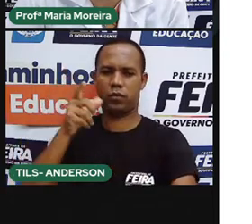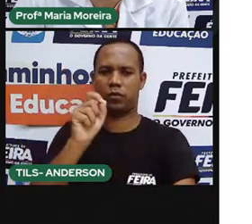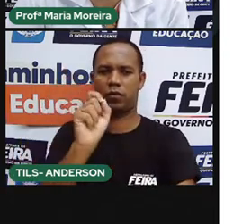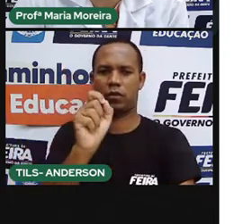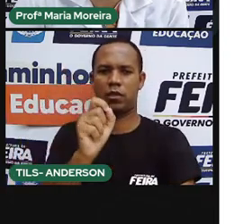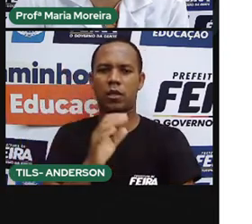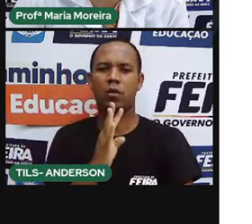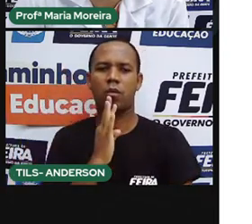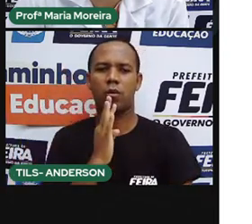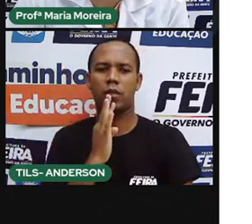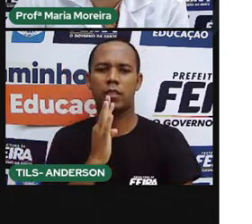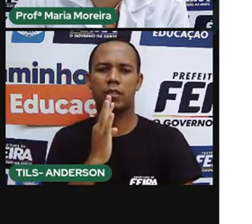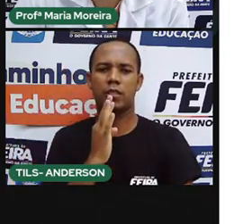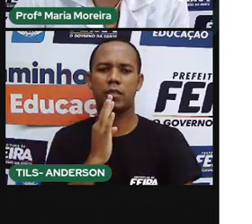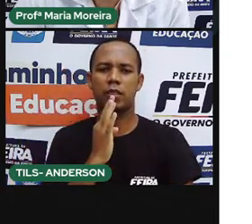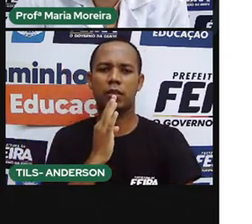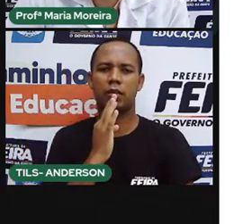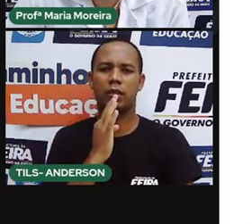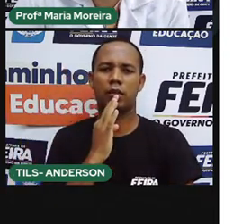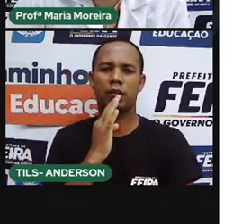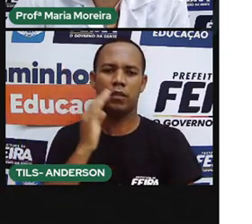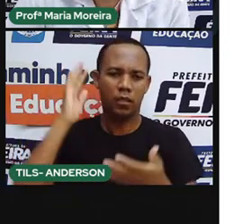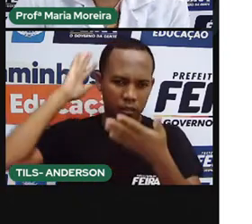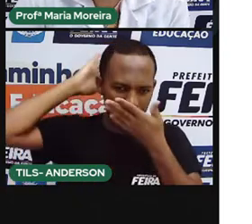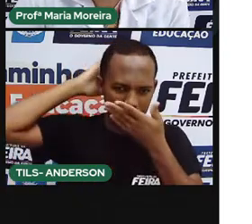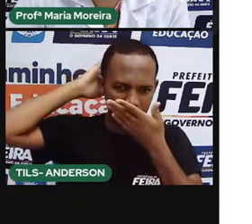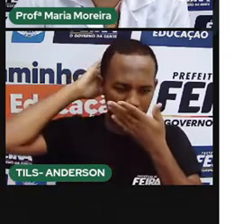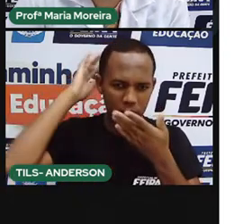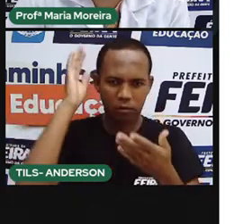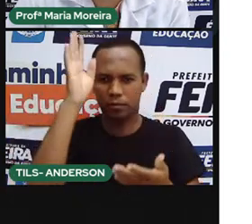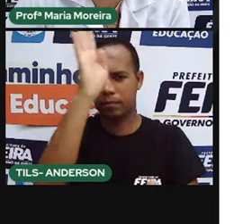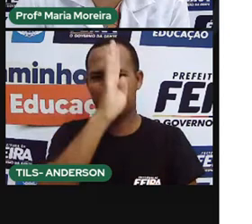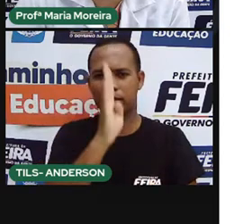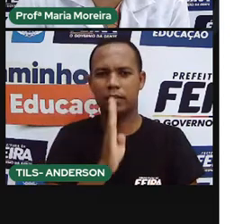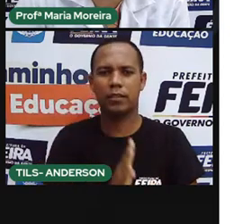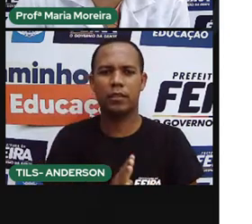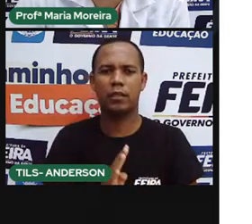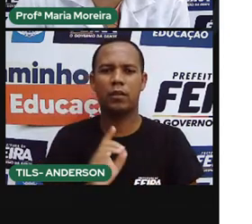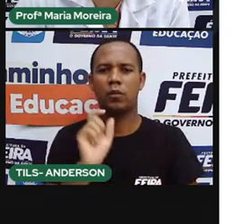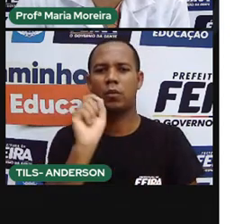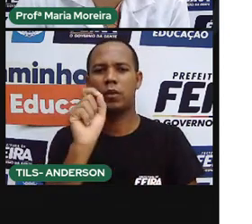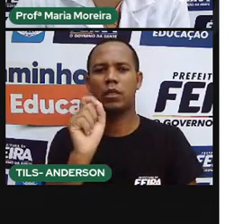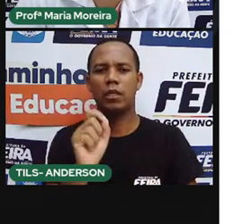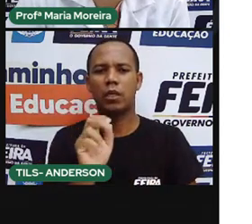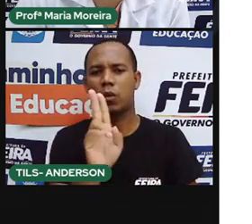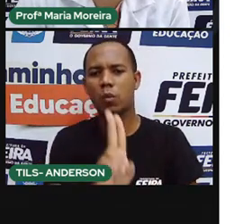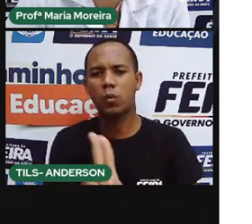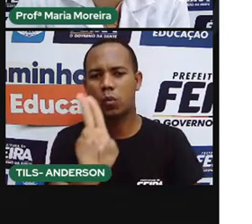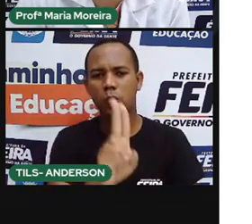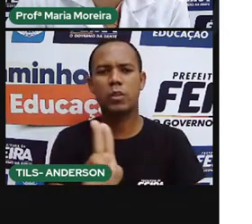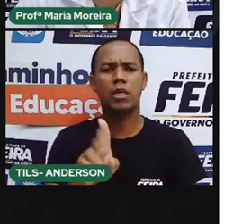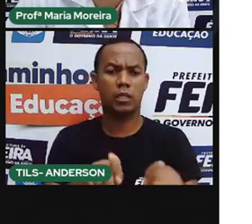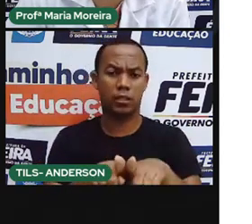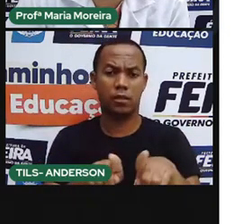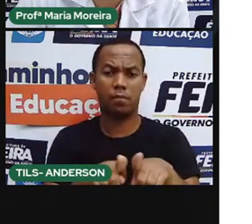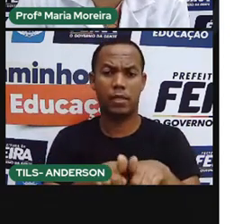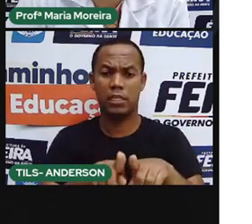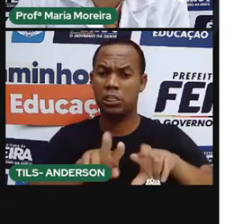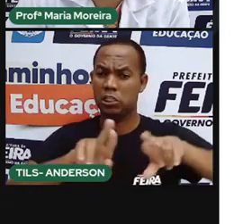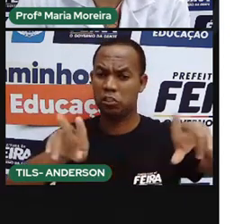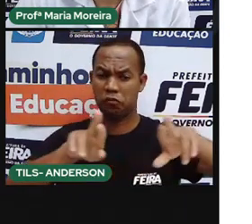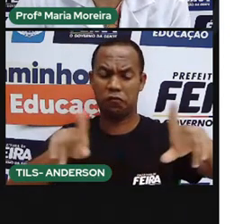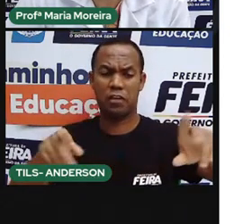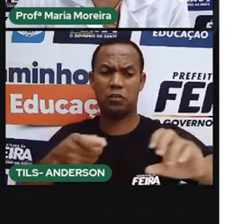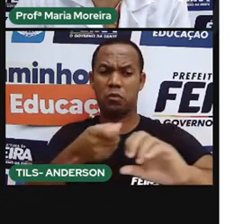brasileiros é o que? O arco e a flecha. Porém, eles fazem e usam outros tipos de armas, como por